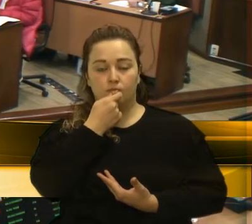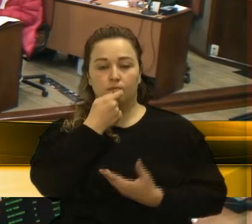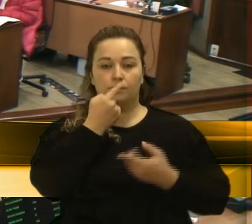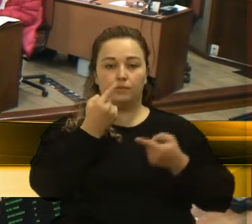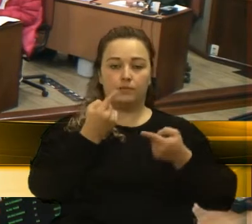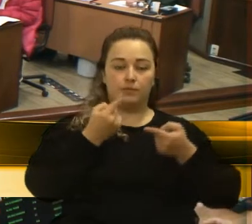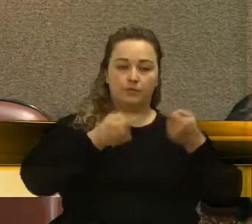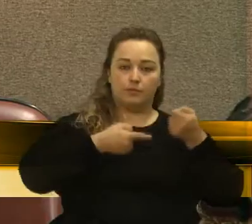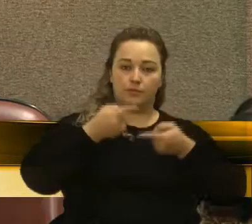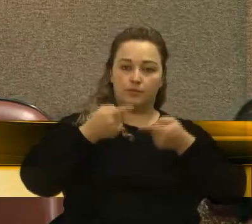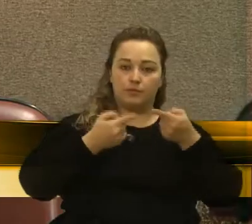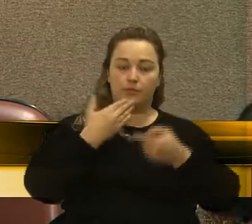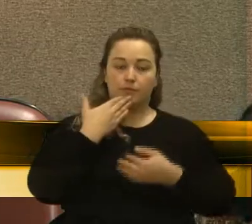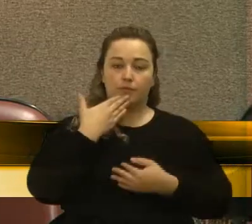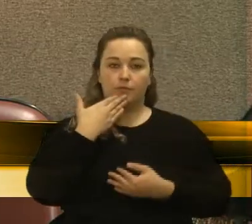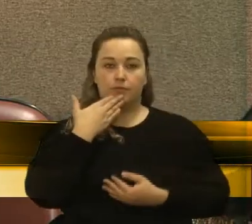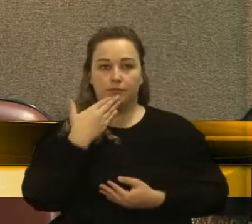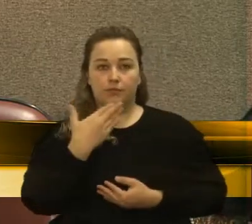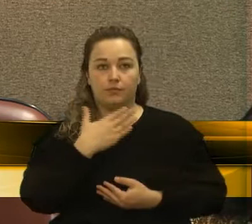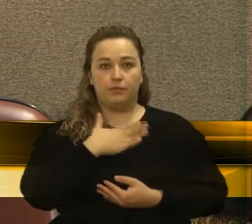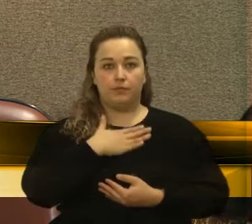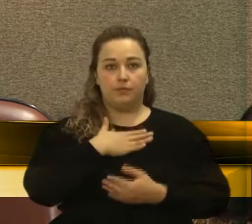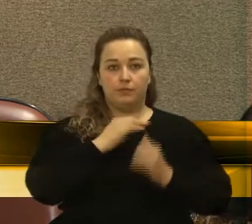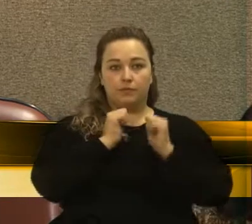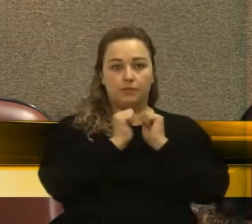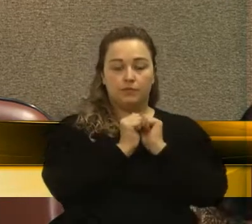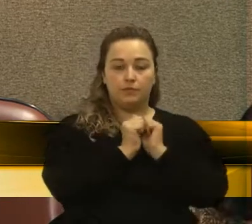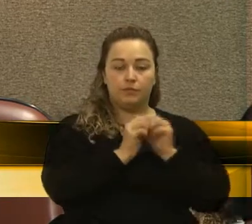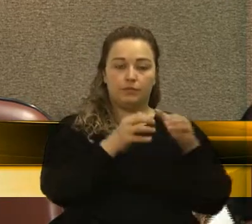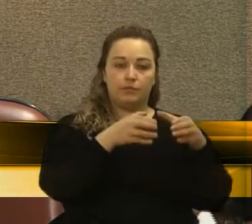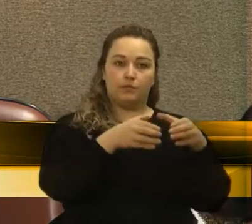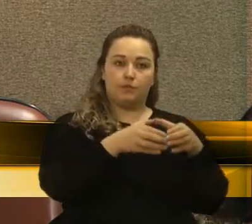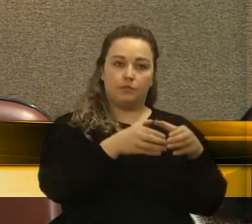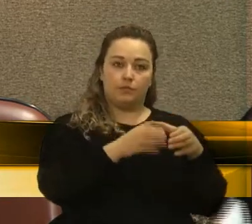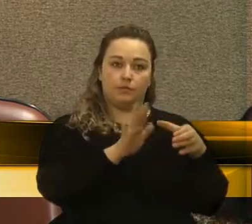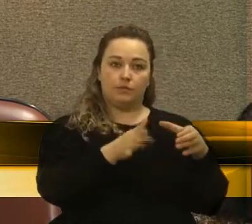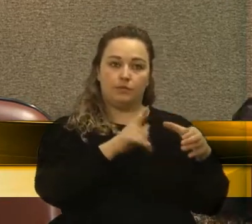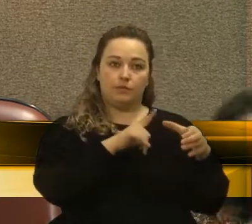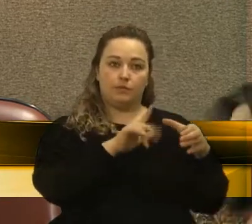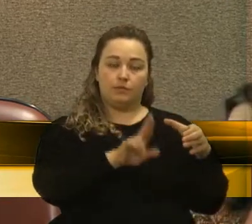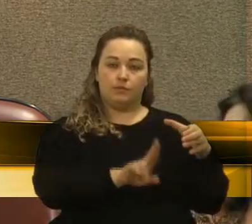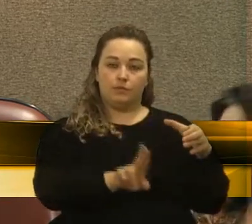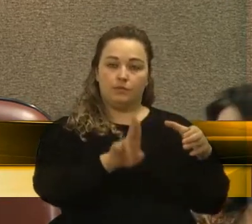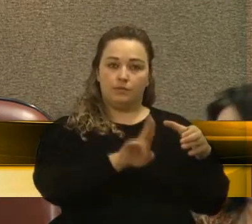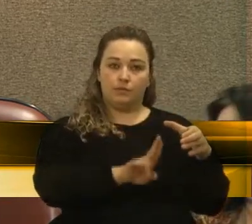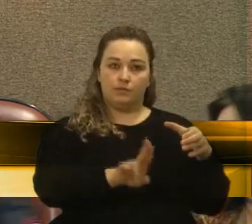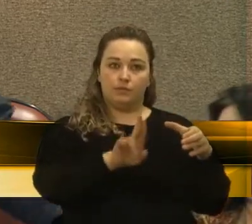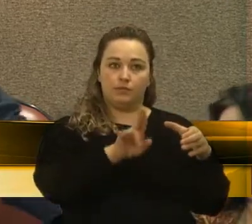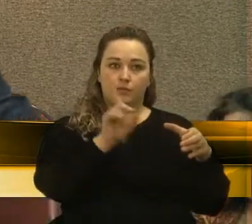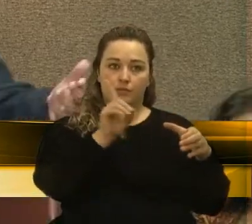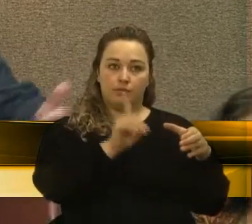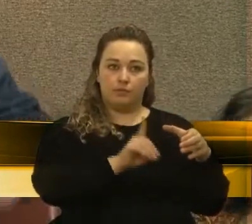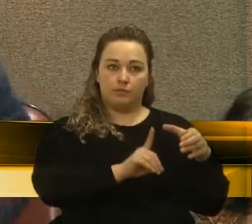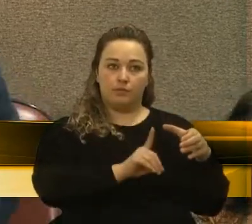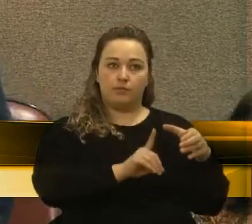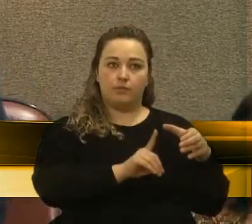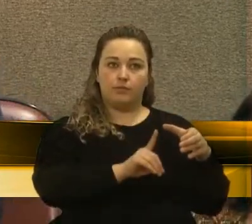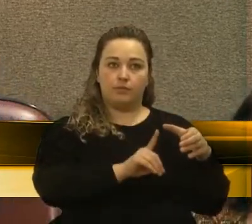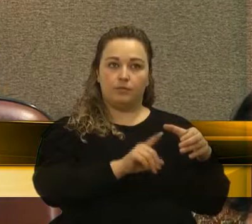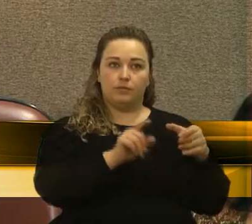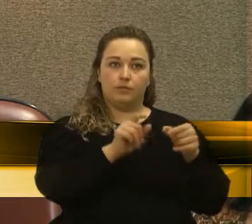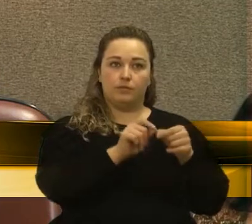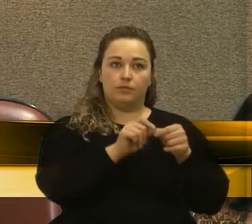desse vereador, mas em virtude da nossa bancada já ter usado esse direito, quando fizemos aqui homenagem à